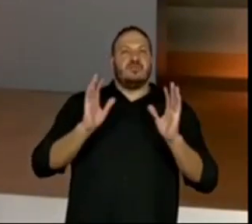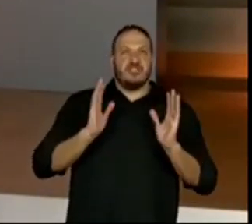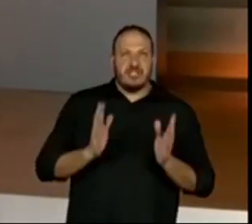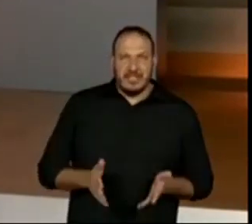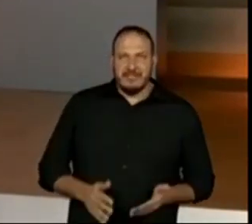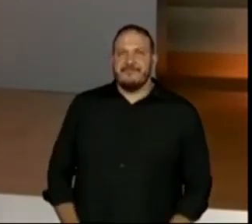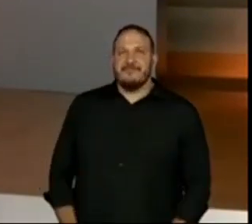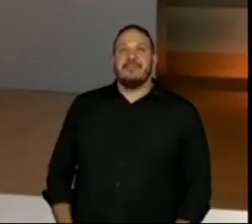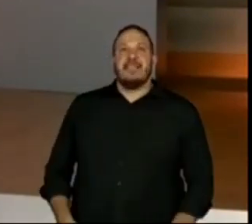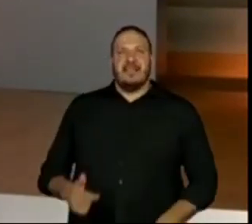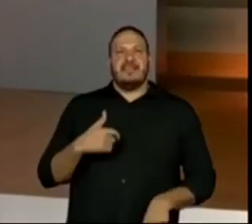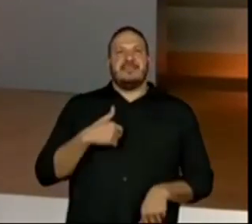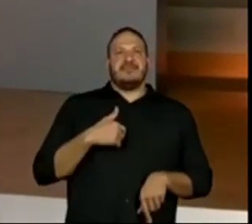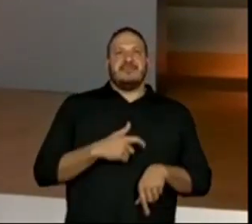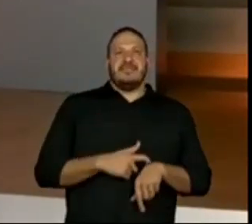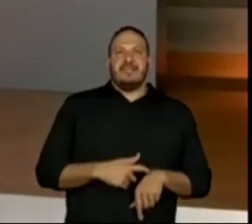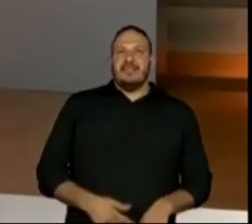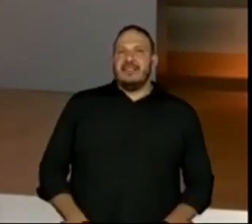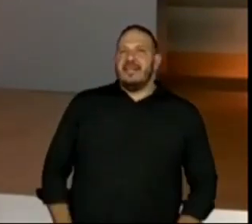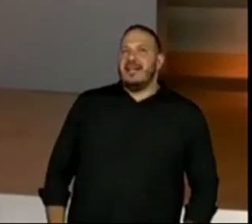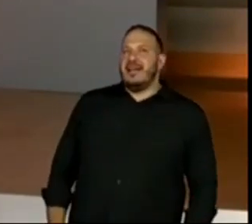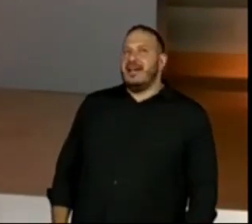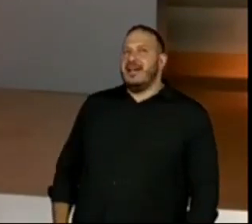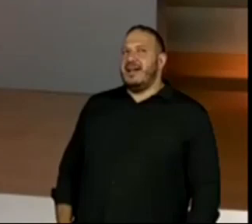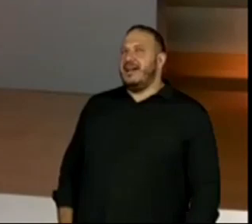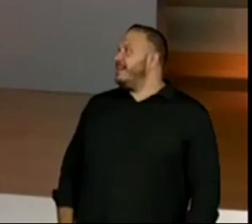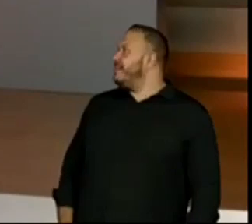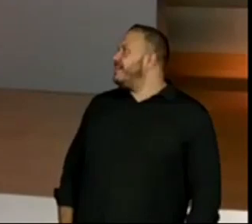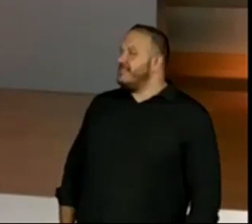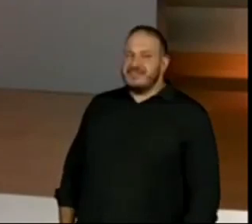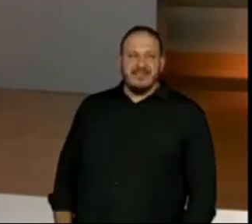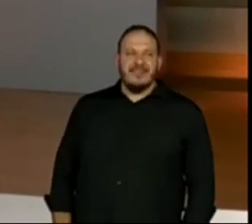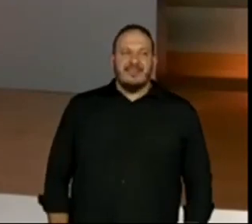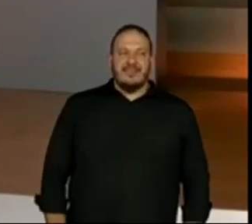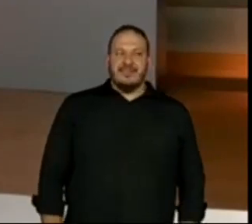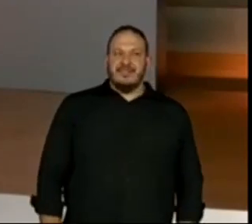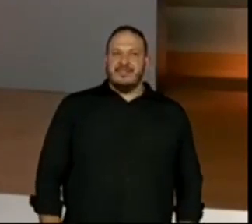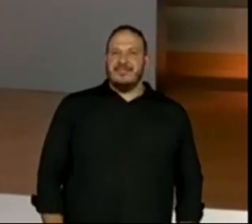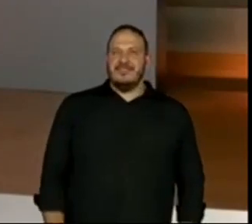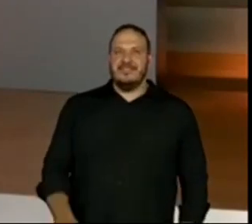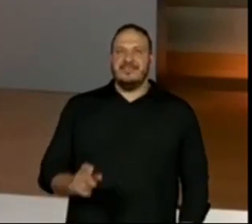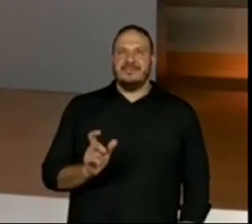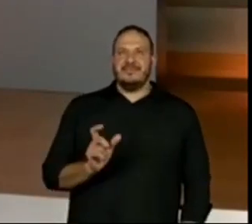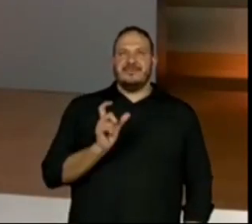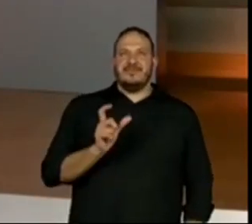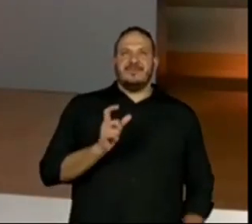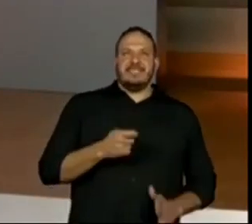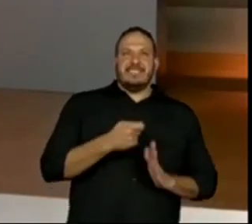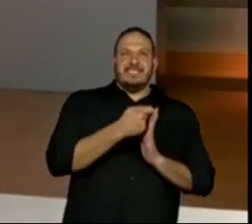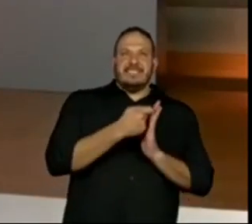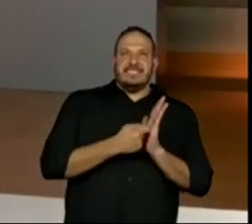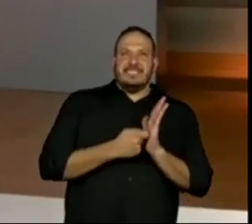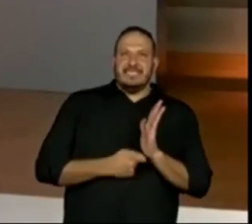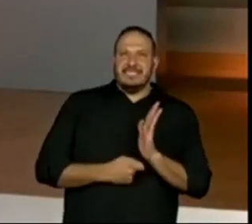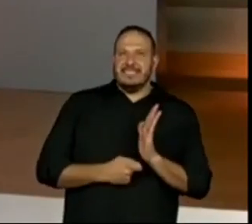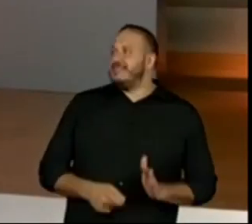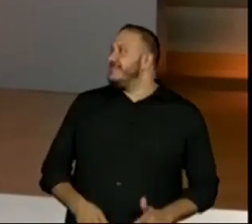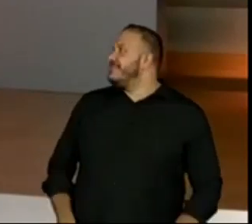E aí eu começo, marcação inicial, distância do meu parágrafo e começo o meu texto passando a limpo. Não tem segredo.